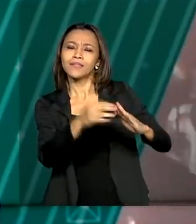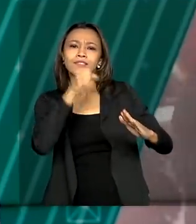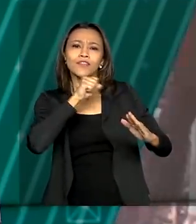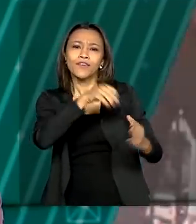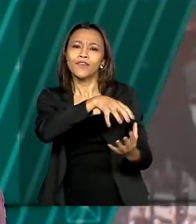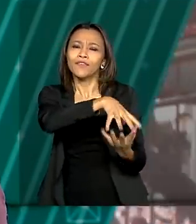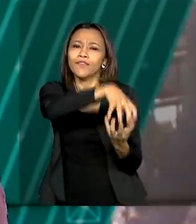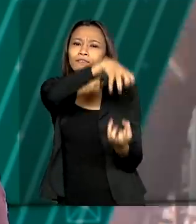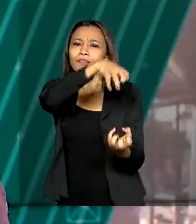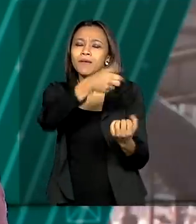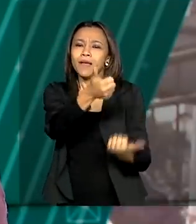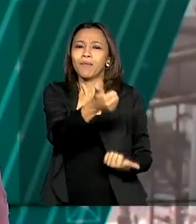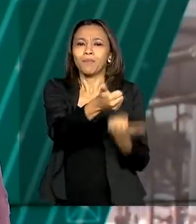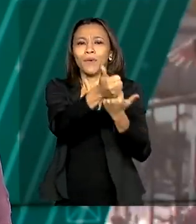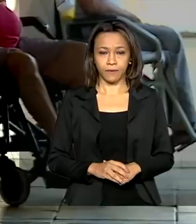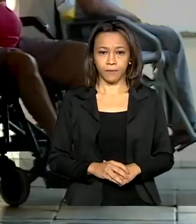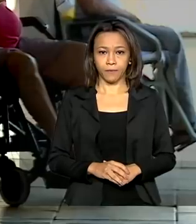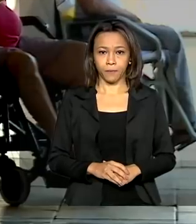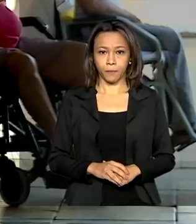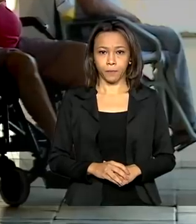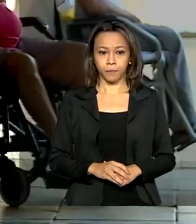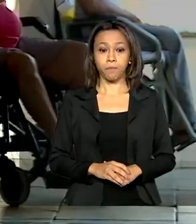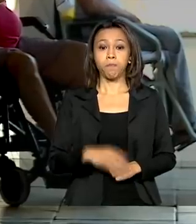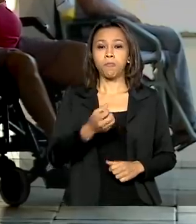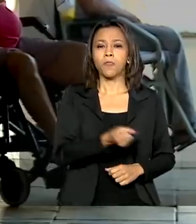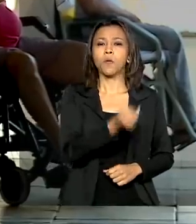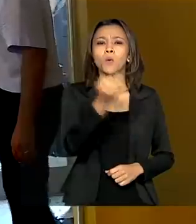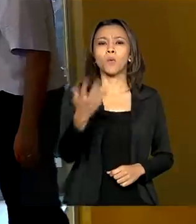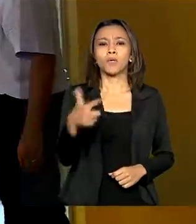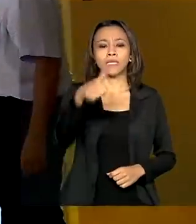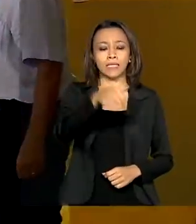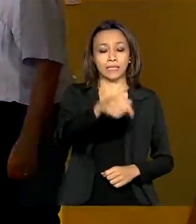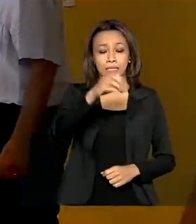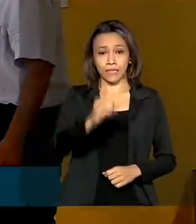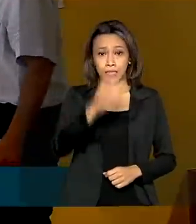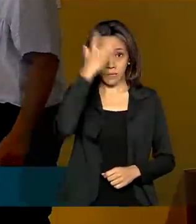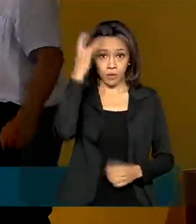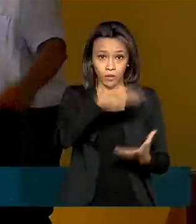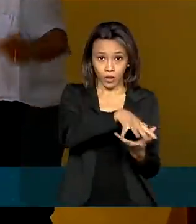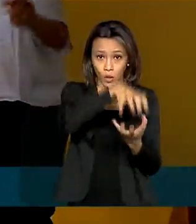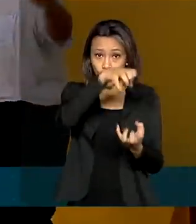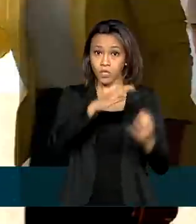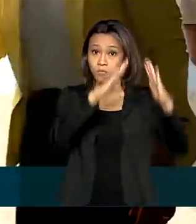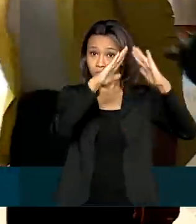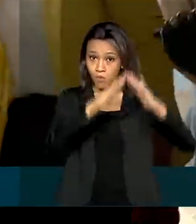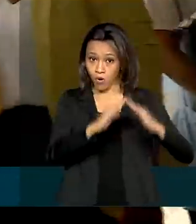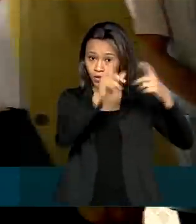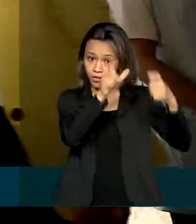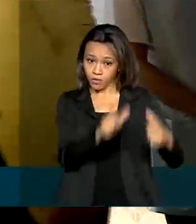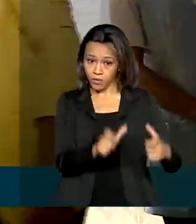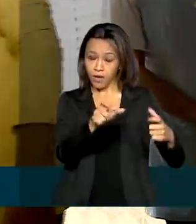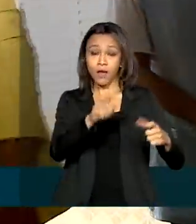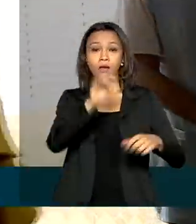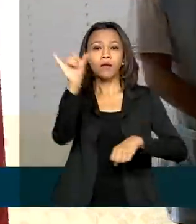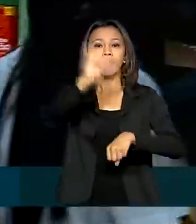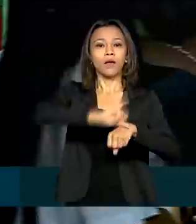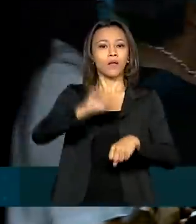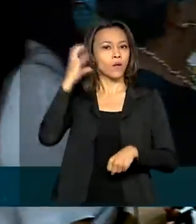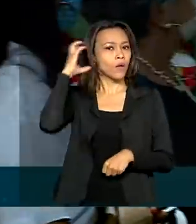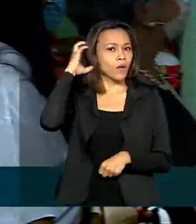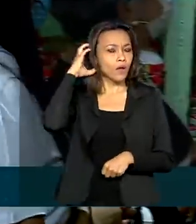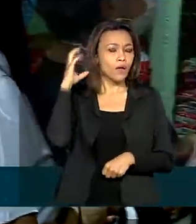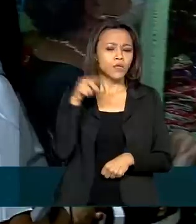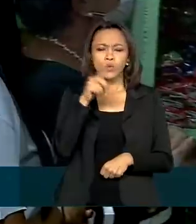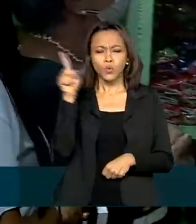pelo programa Pátria Voluntária. Cerca de 70 idosos moram no abrigo Bom Jesus, em Cuiabá. Todos os dias,